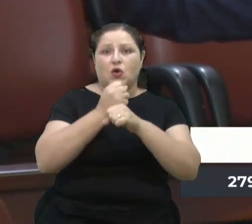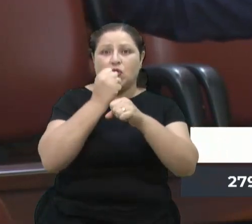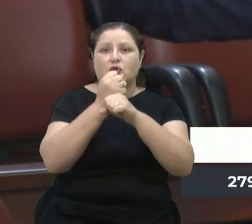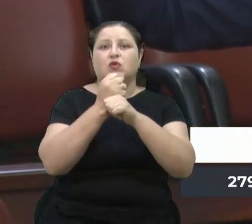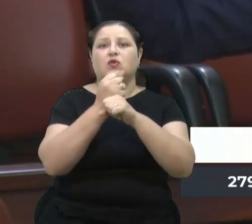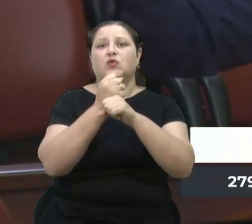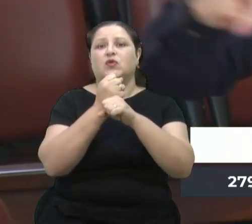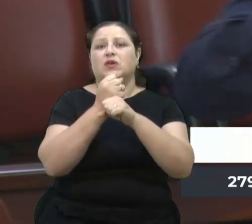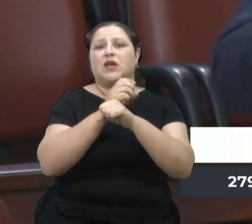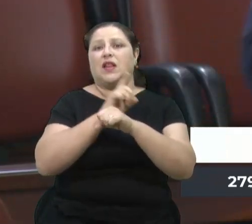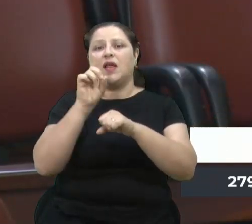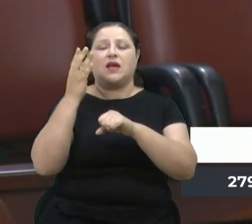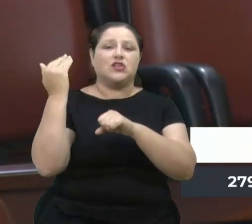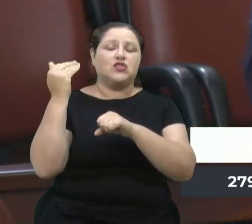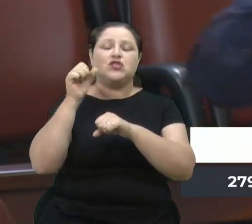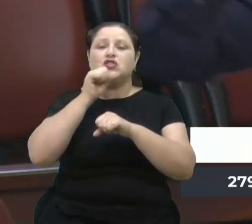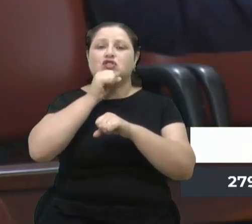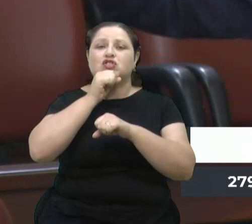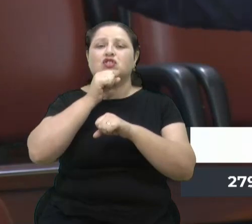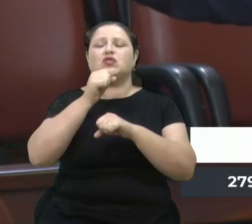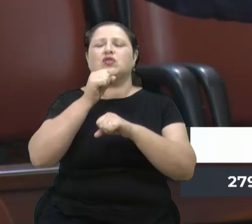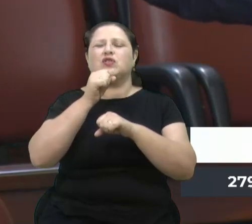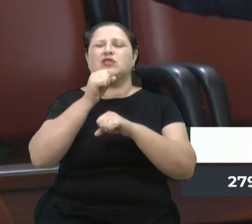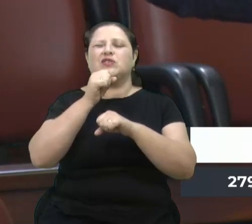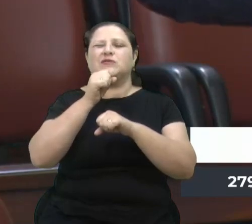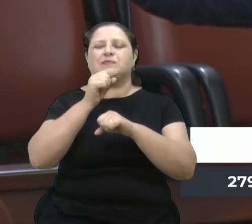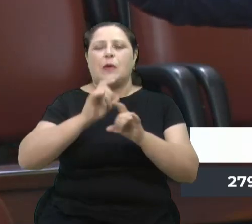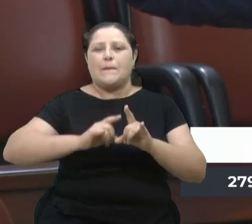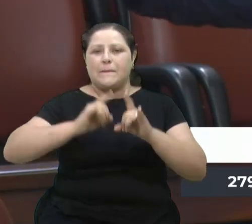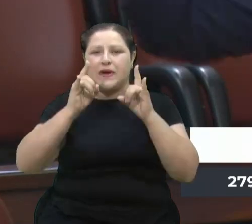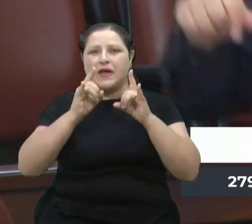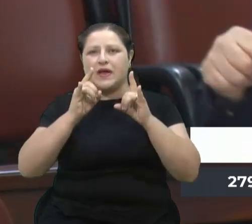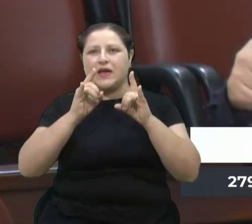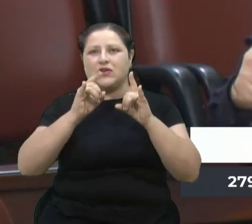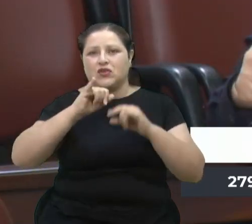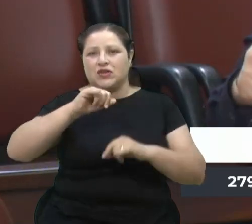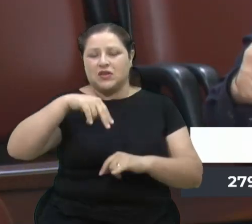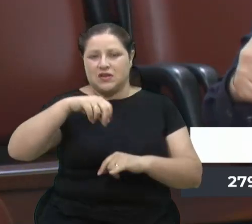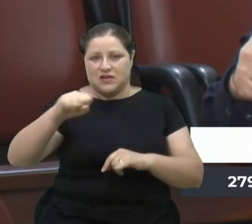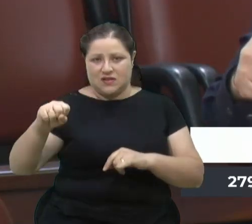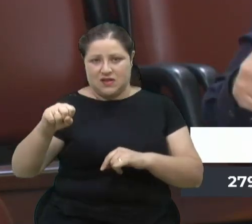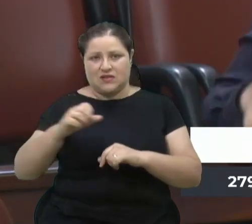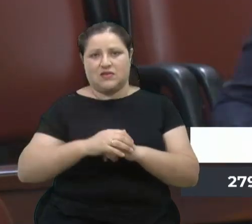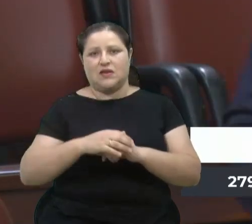anexo. Por que a gente não transfere aquela maternidade para aquele local que é específico para isso?